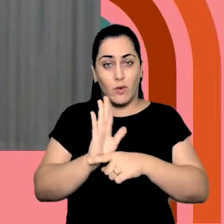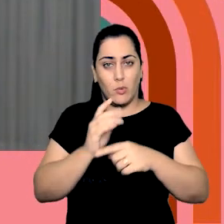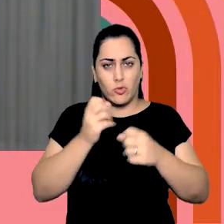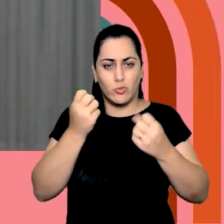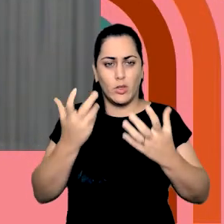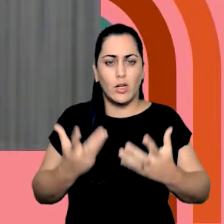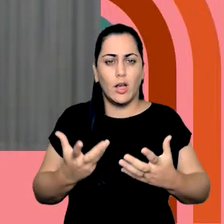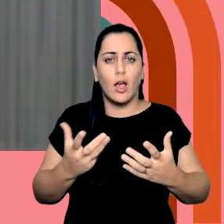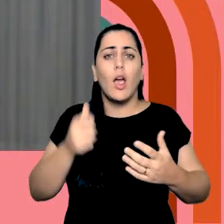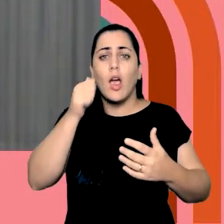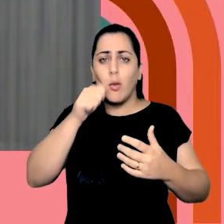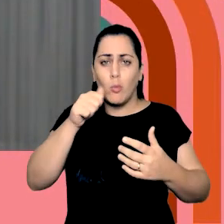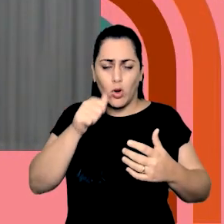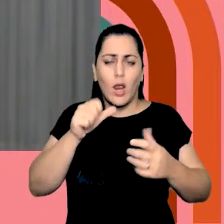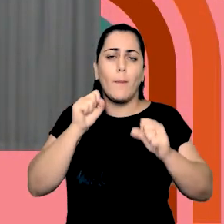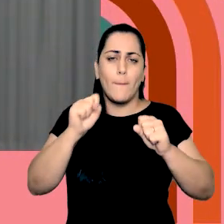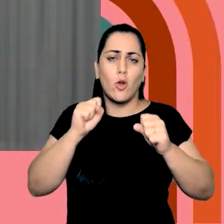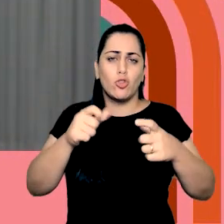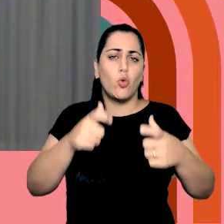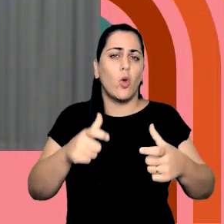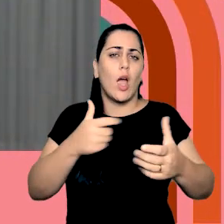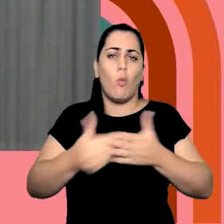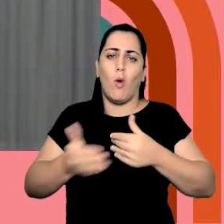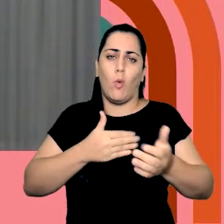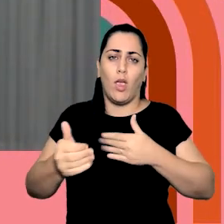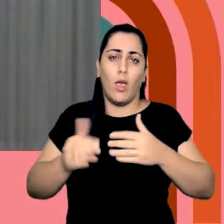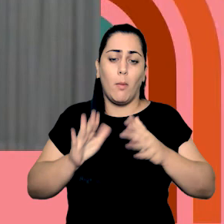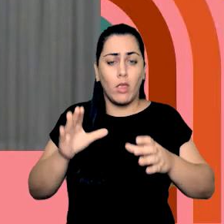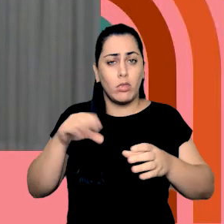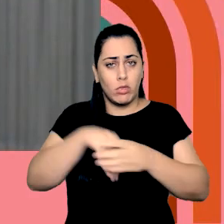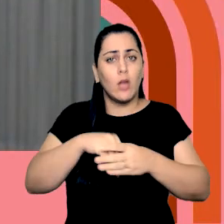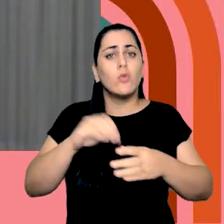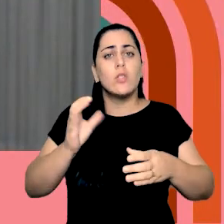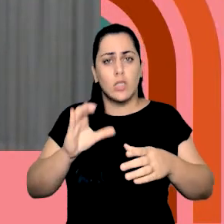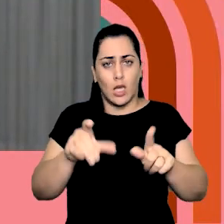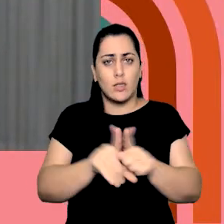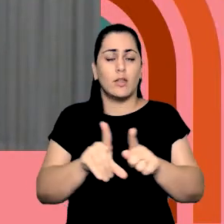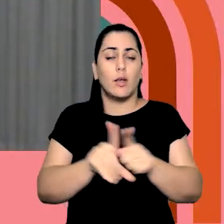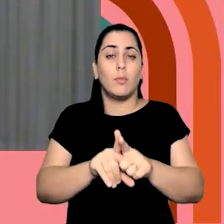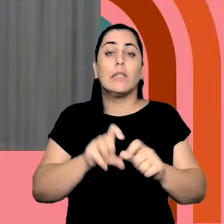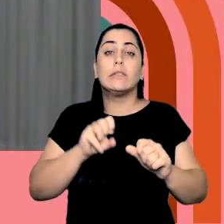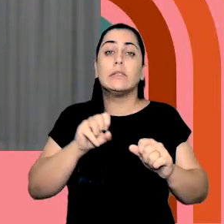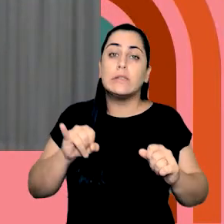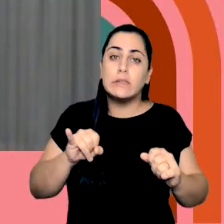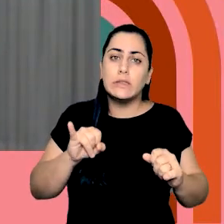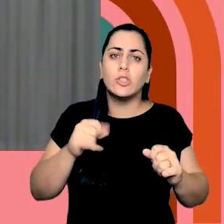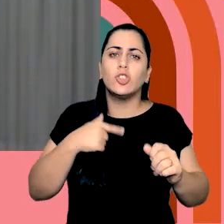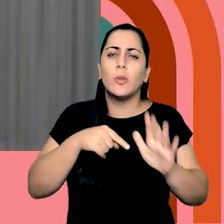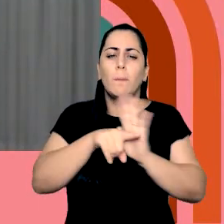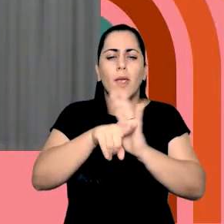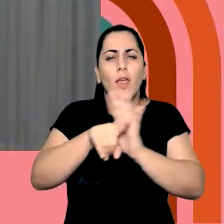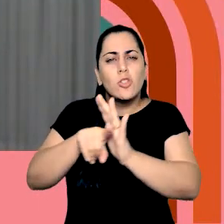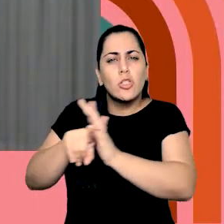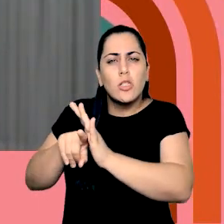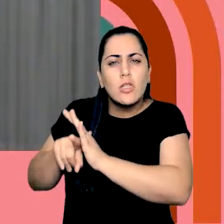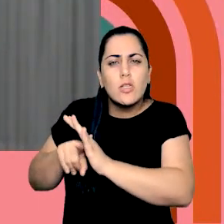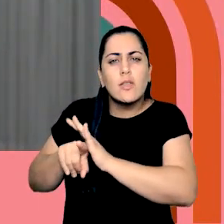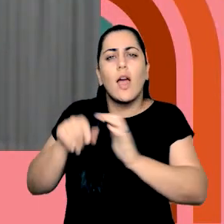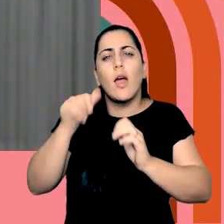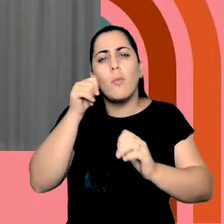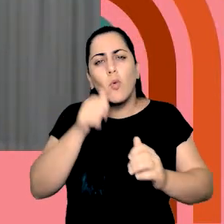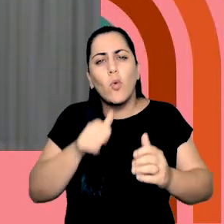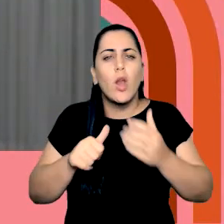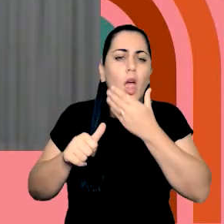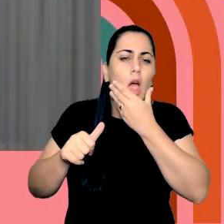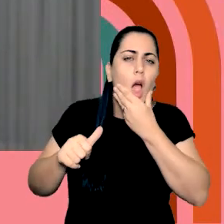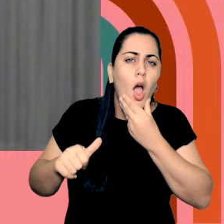quer dizer, o lugar de mulher onde ela quiser, mas também na ciência. E se a gente, talvez, entrevistasse, fizesse uma pesquisa com várias mulheres